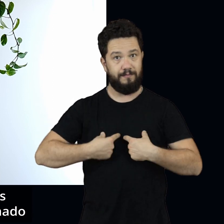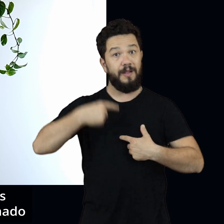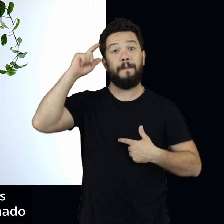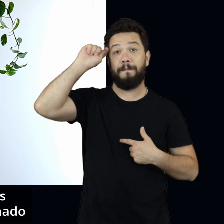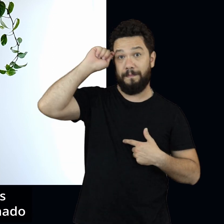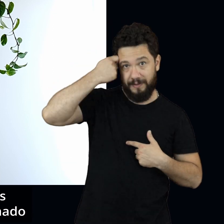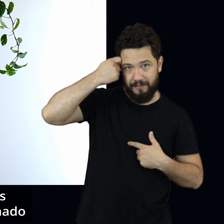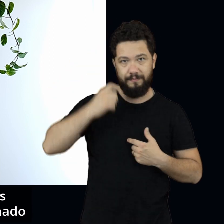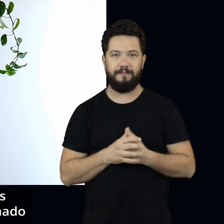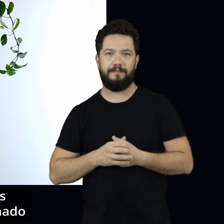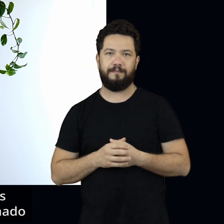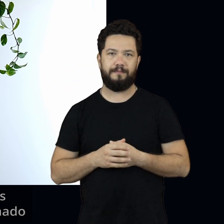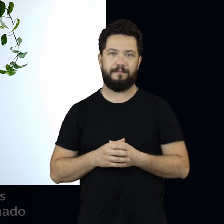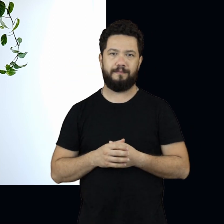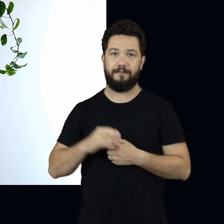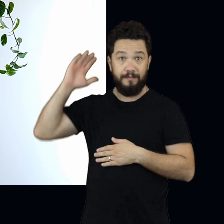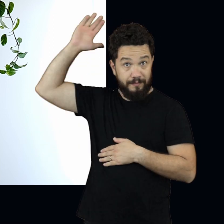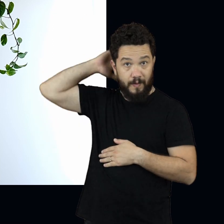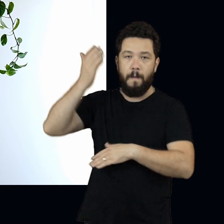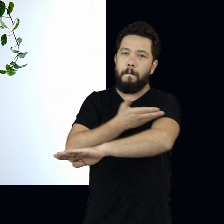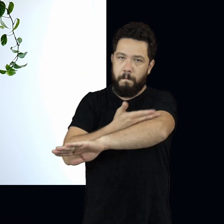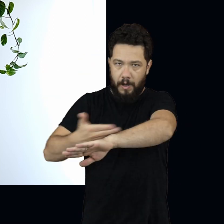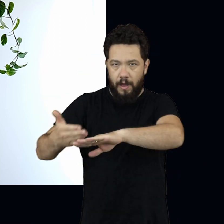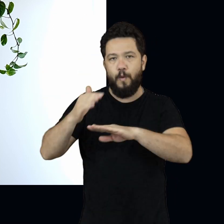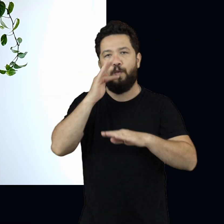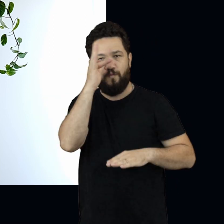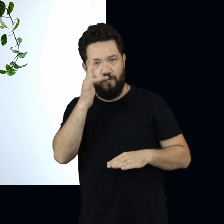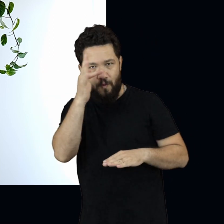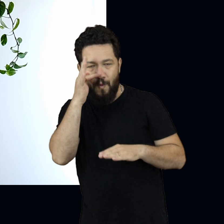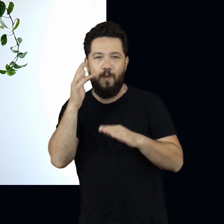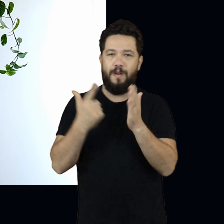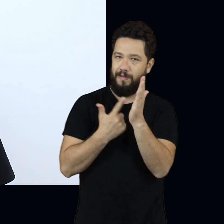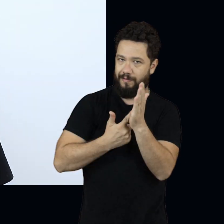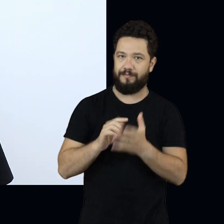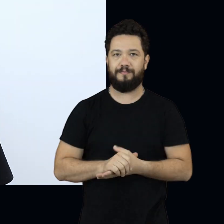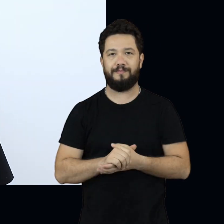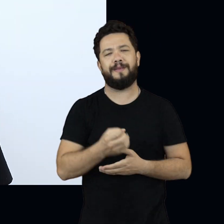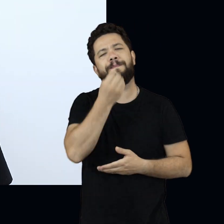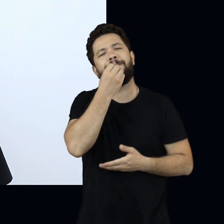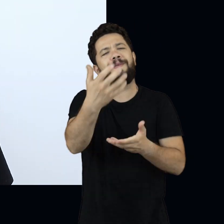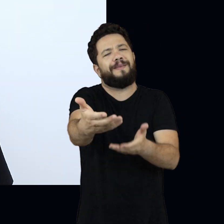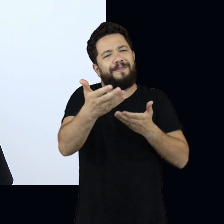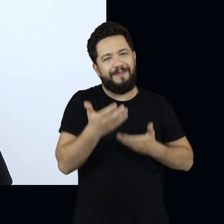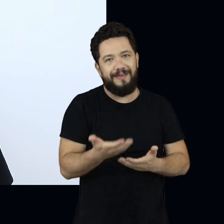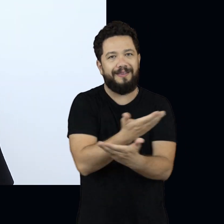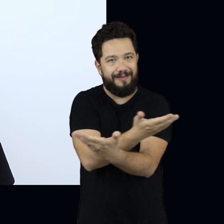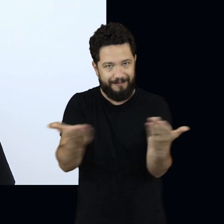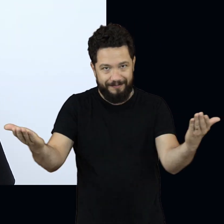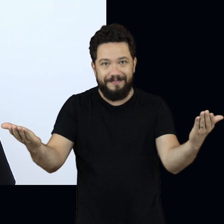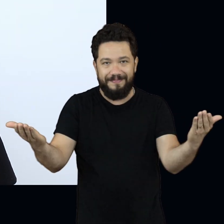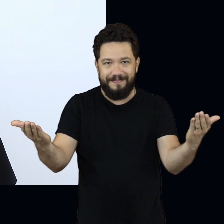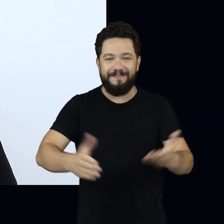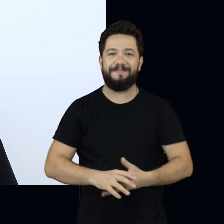cor preta. Atrás de mim aparece uma parede branca com algumas plantas e livros. Queremos dar as boas-vindas a todos,